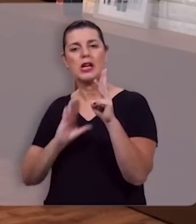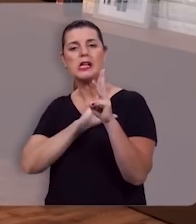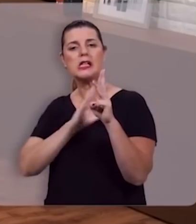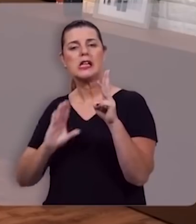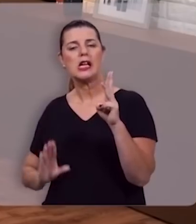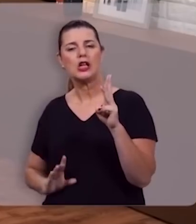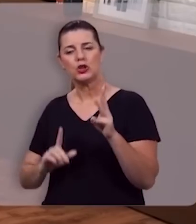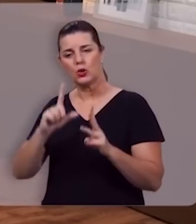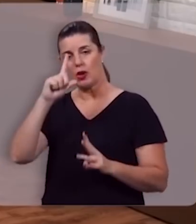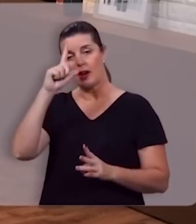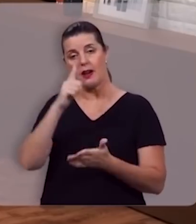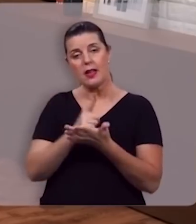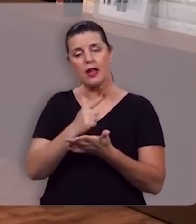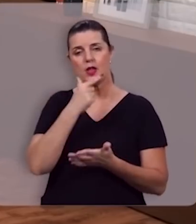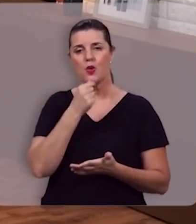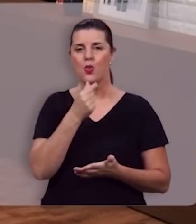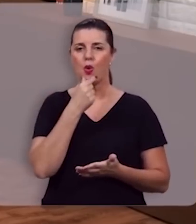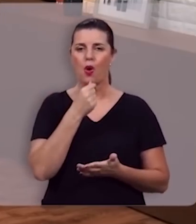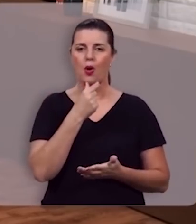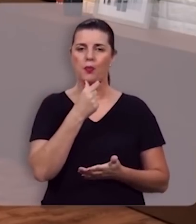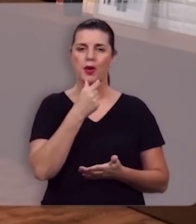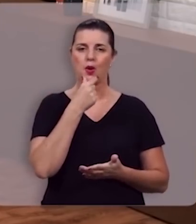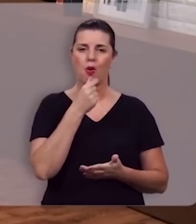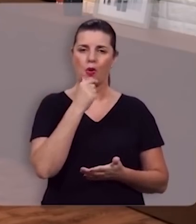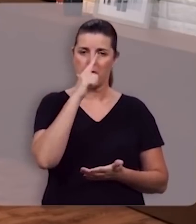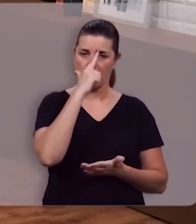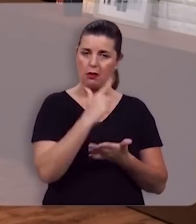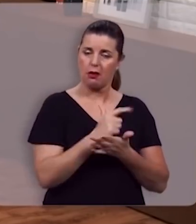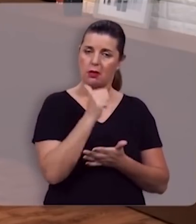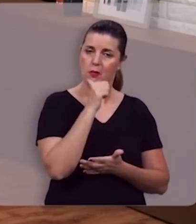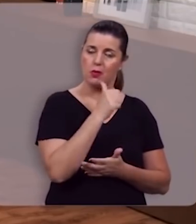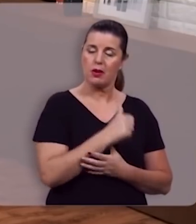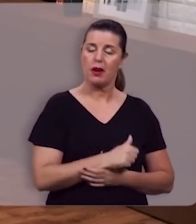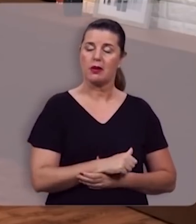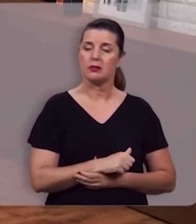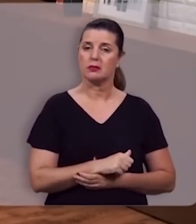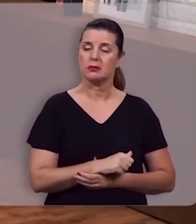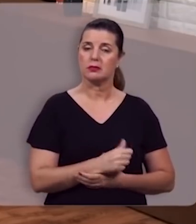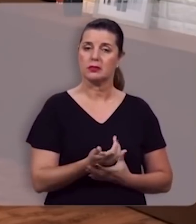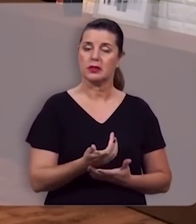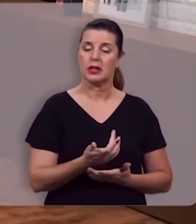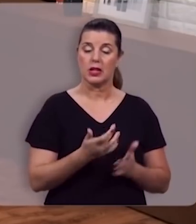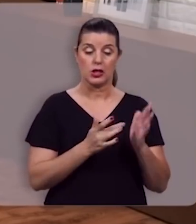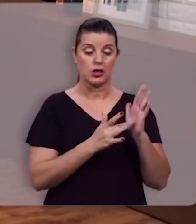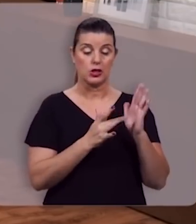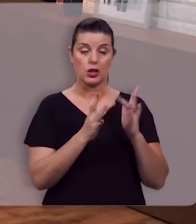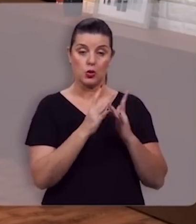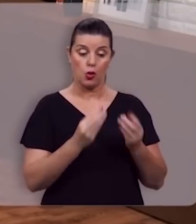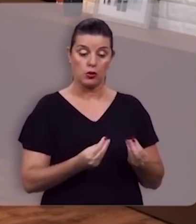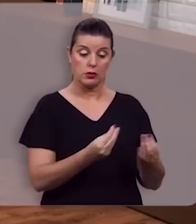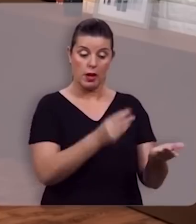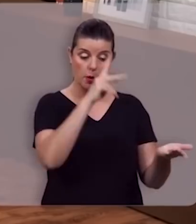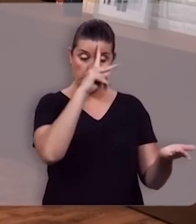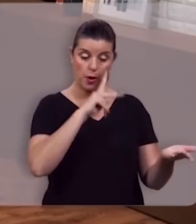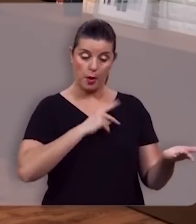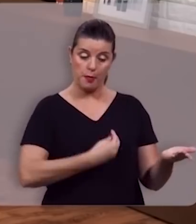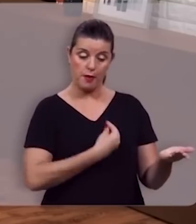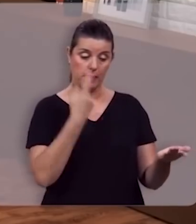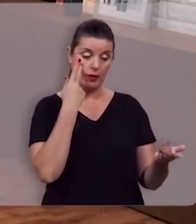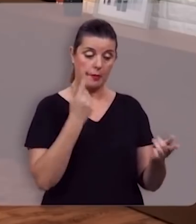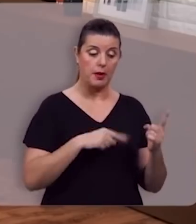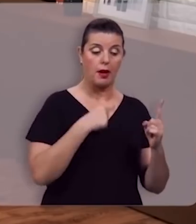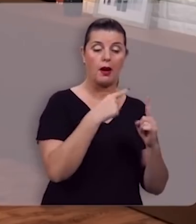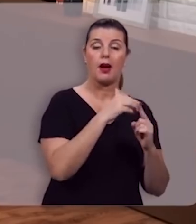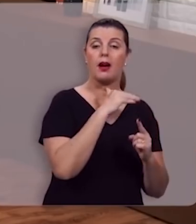com o quanto cabeça com jesus não foi um tirano mas ele deu a sua vida pela igreja ele serviu a